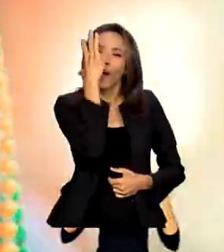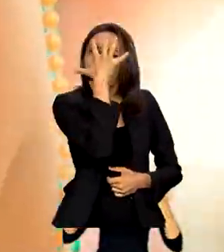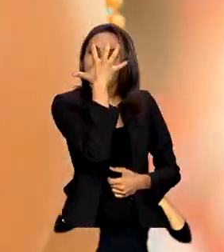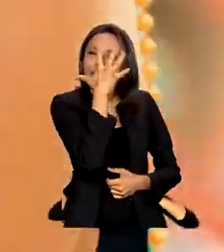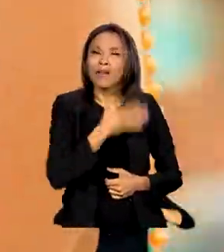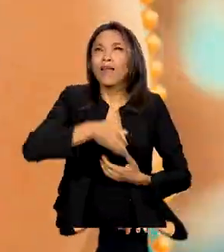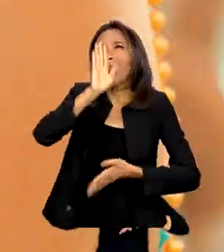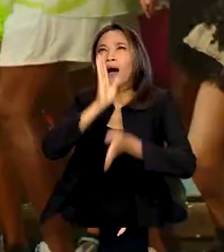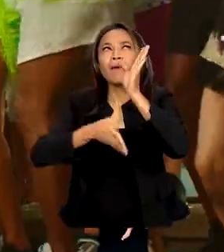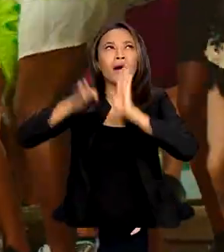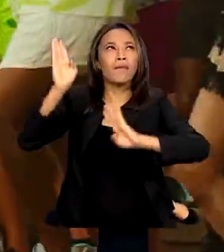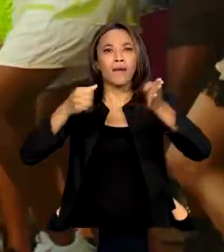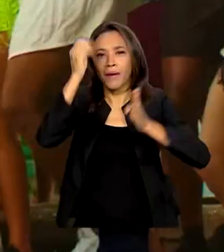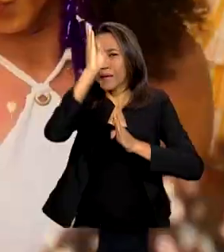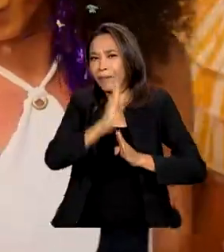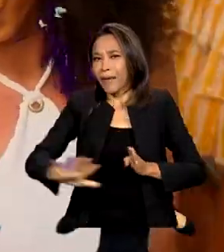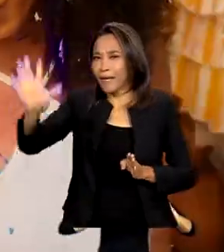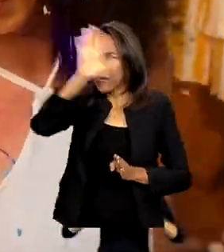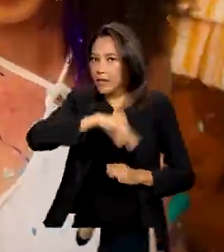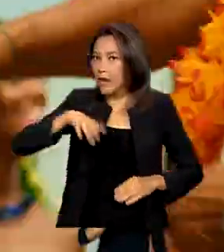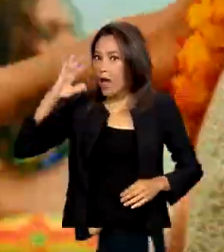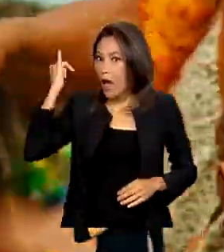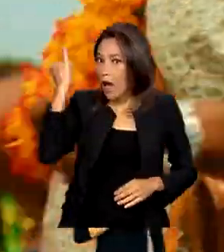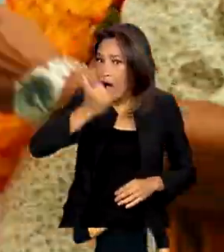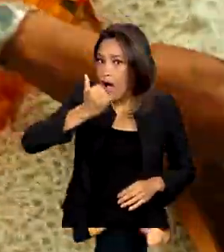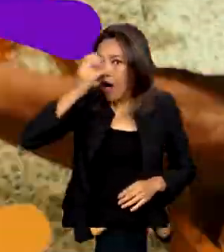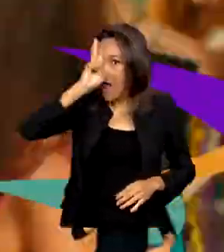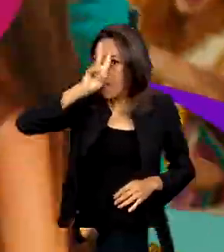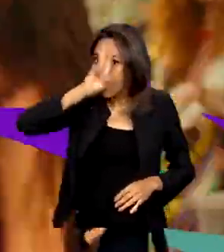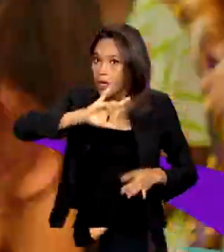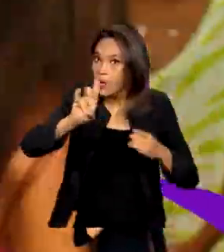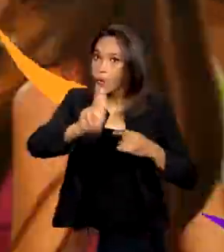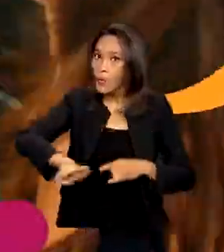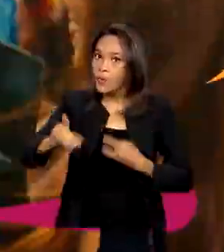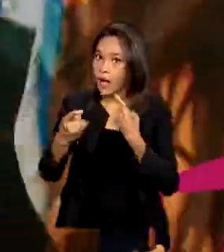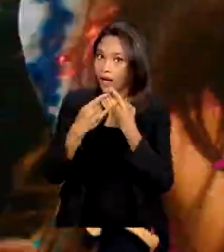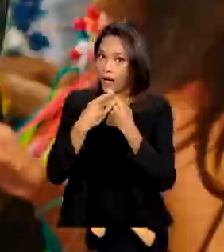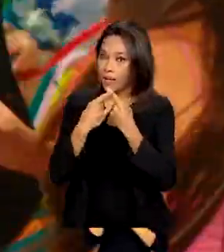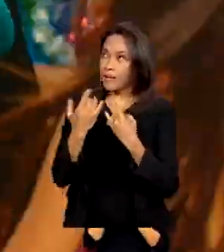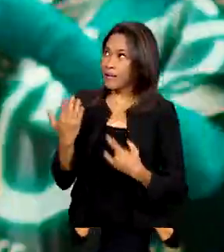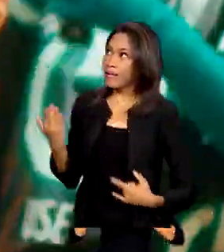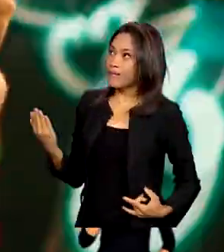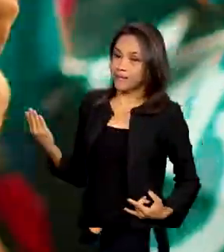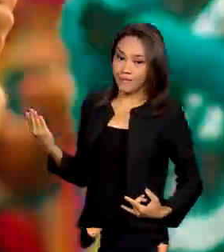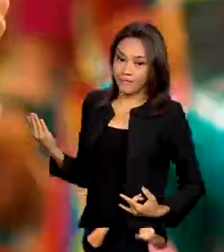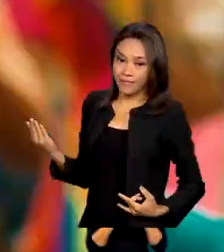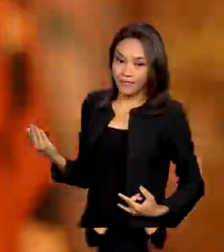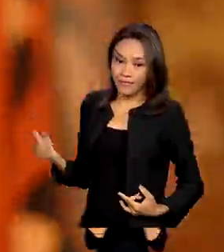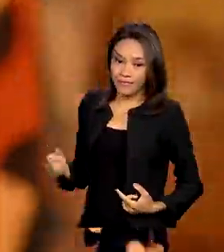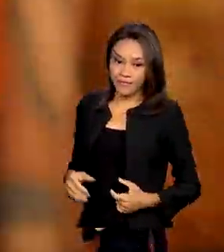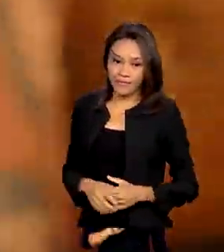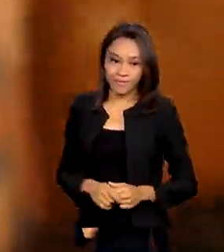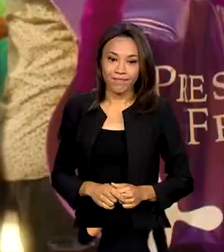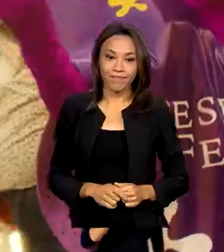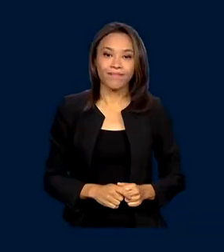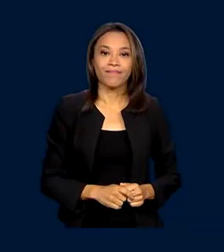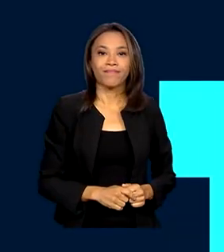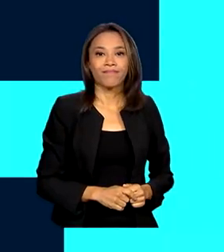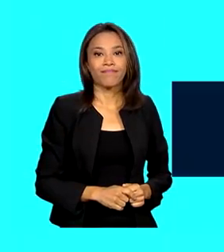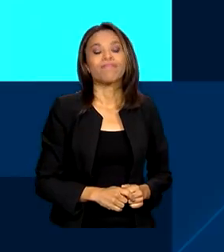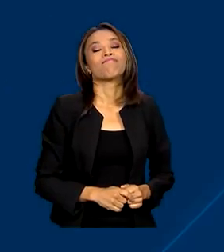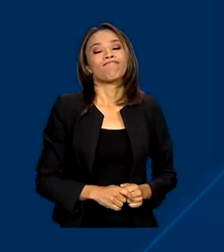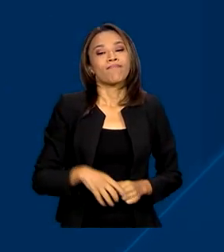e junto à festa vem o lembrete para usar camisinha. E no amor tem que ter proteção. Use camisinha.